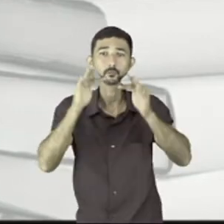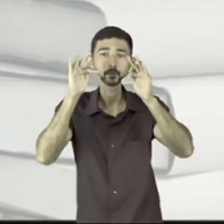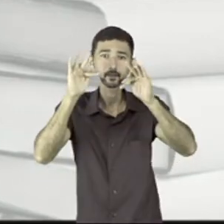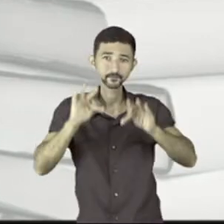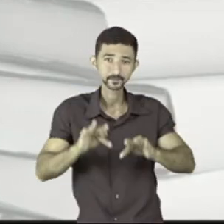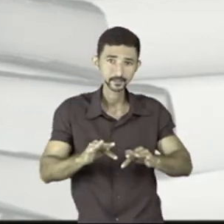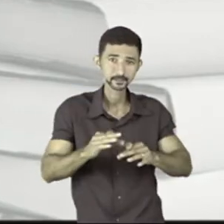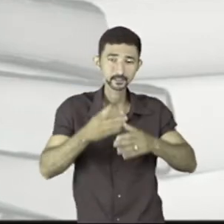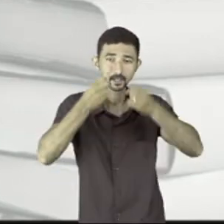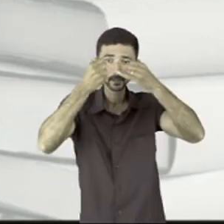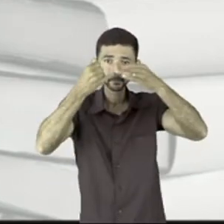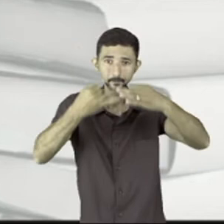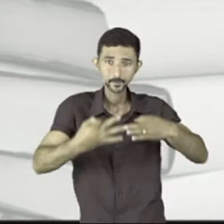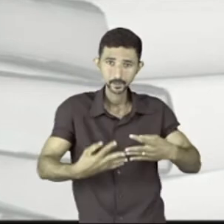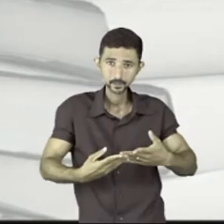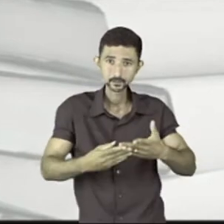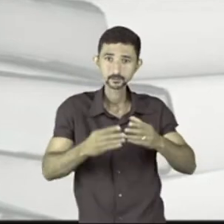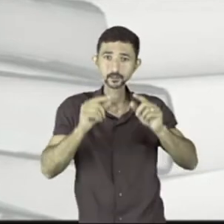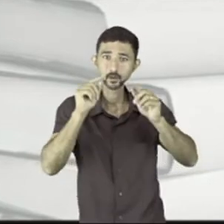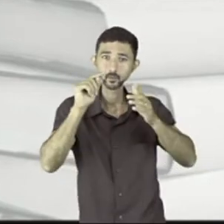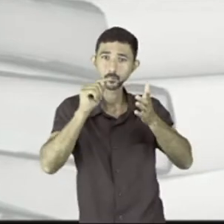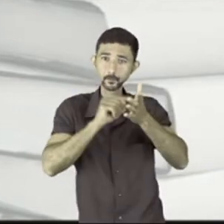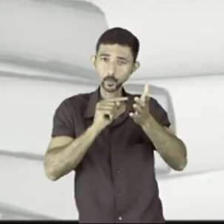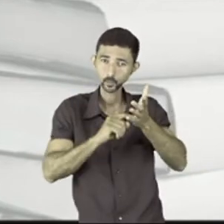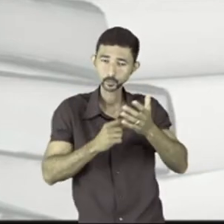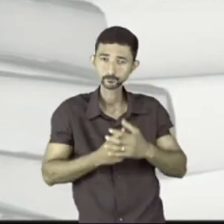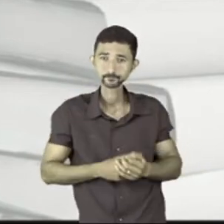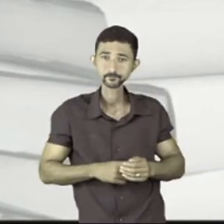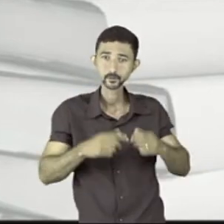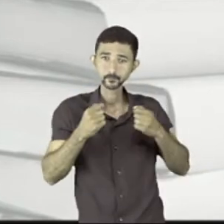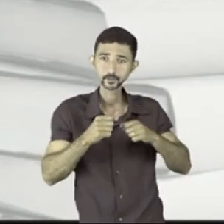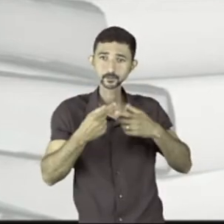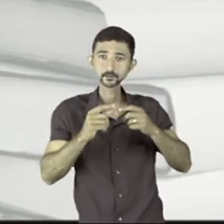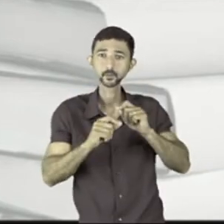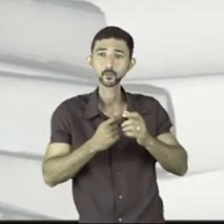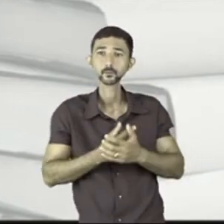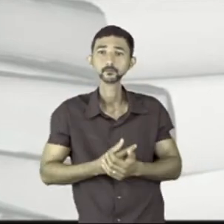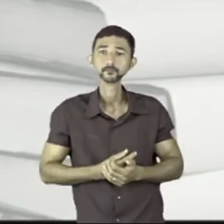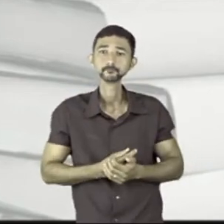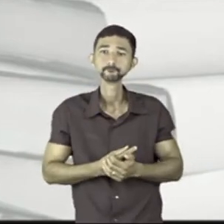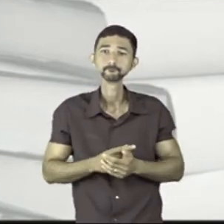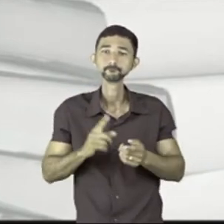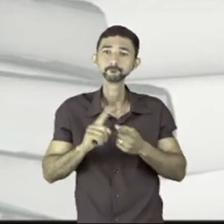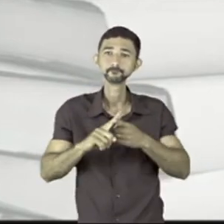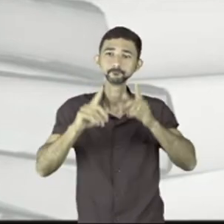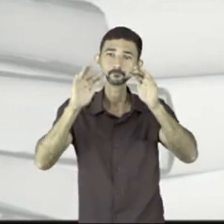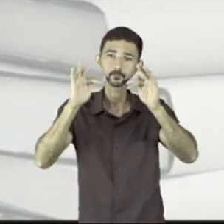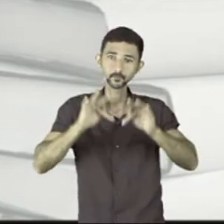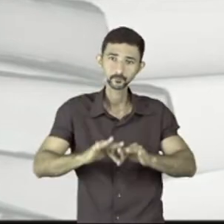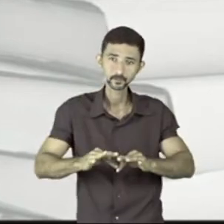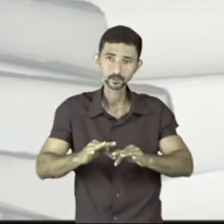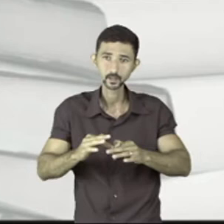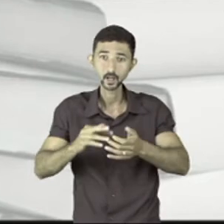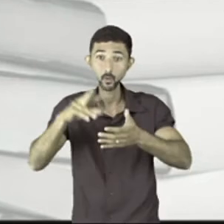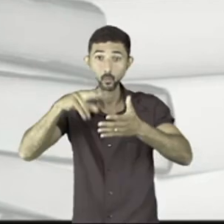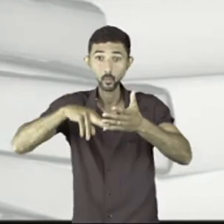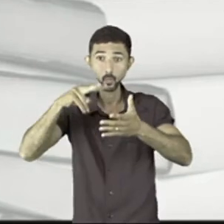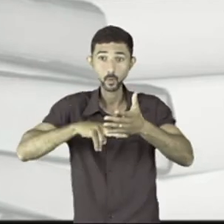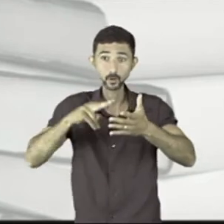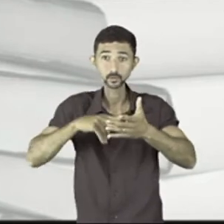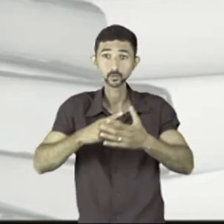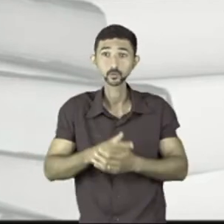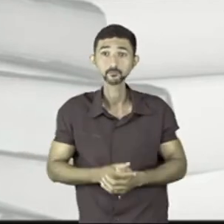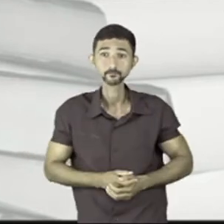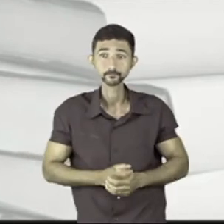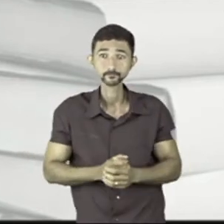finalizarmos essas explicações sobre a pontuação, ele serve para algo. Aqui no finalzinho, o leitor do texto diz assim,